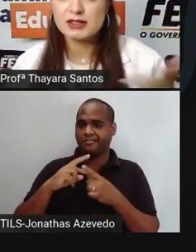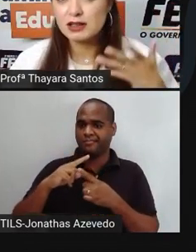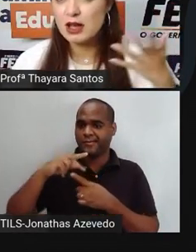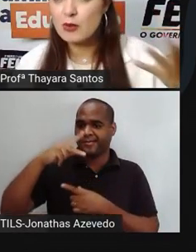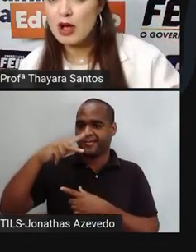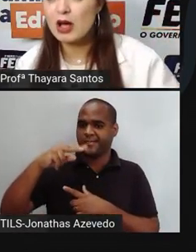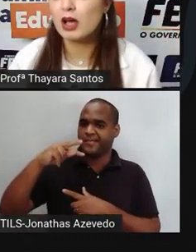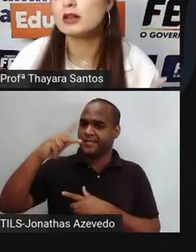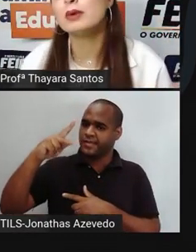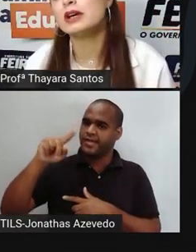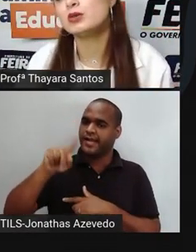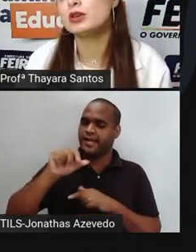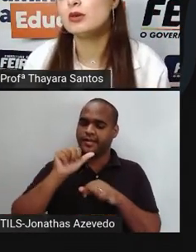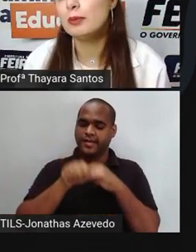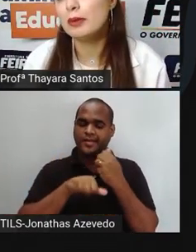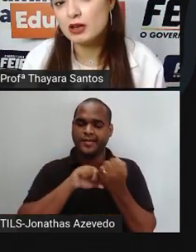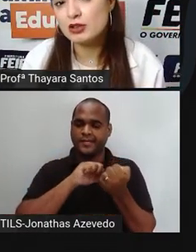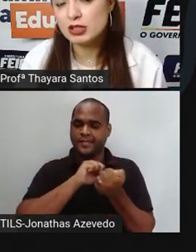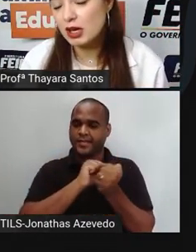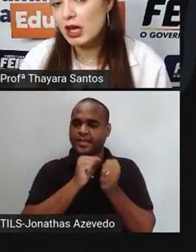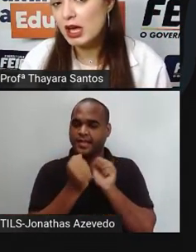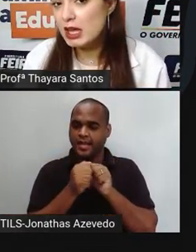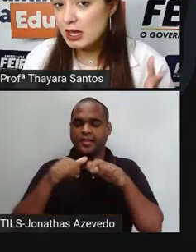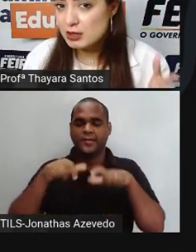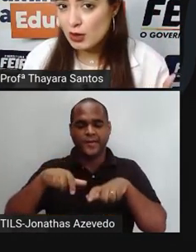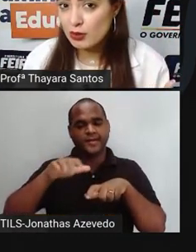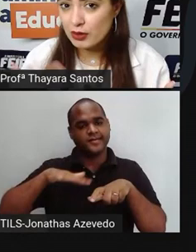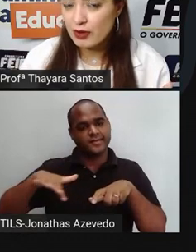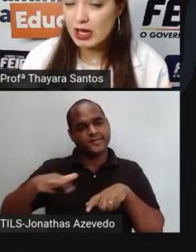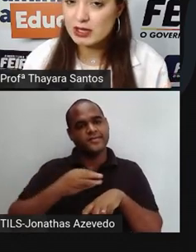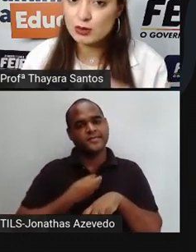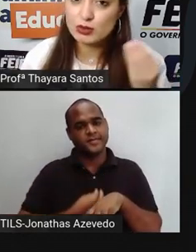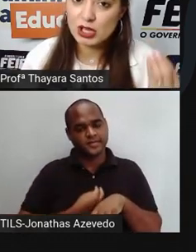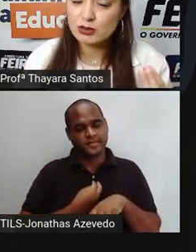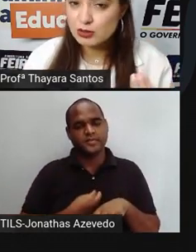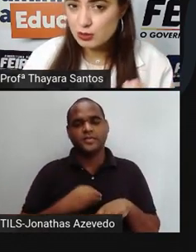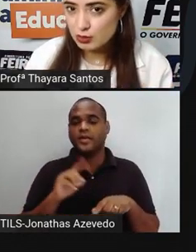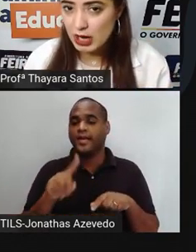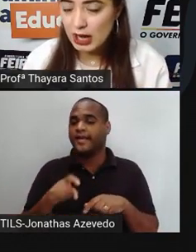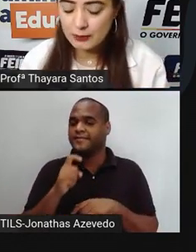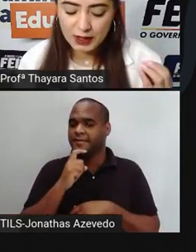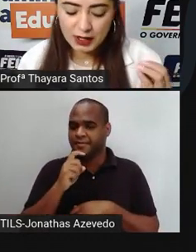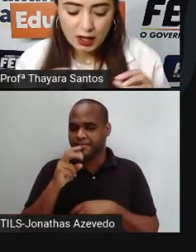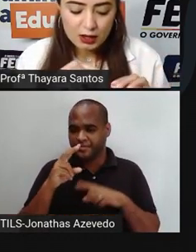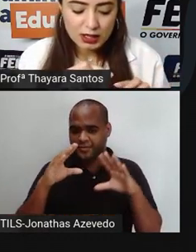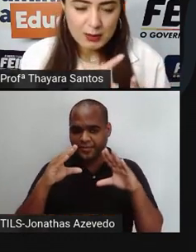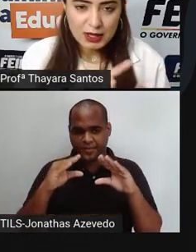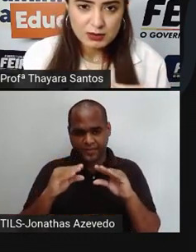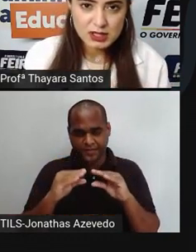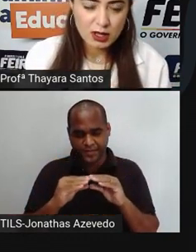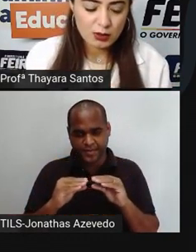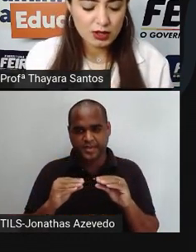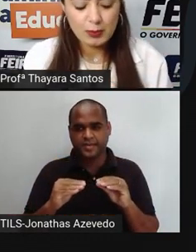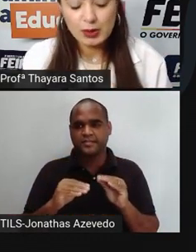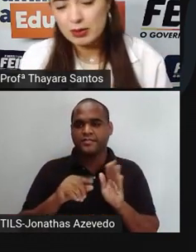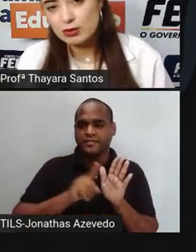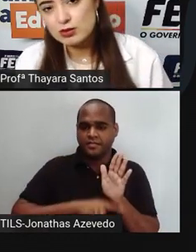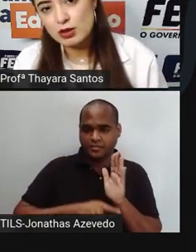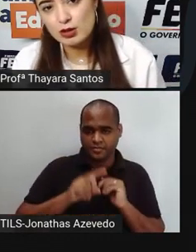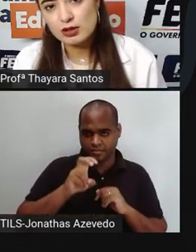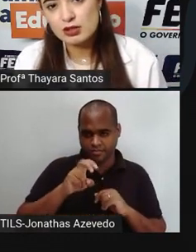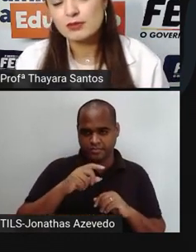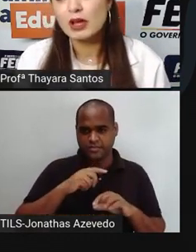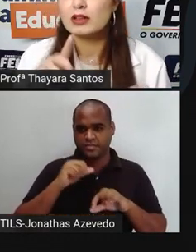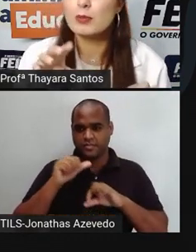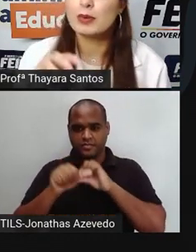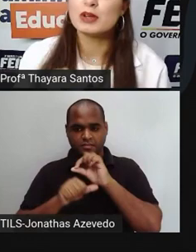vai querer se adequar à temperatura do ambiente, né? E isso é o que faz o gelo descongelar. Está em menos 5, então vai para menos